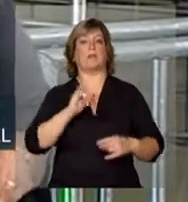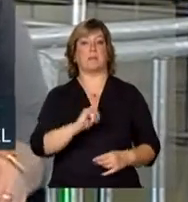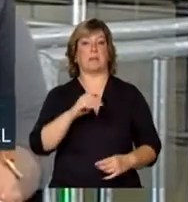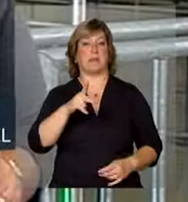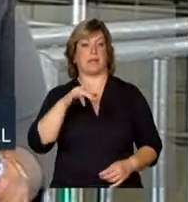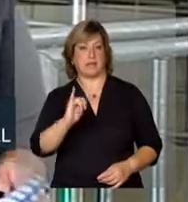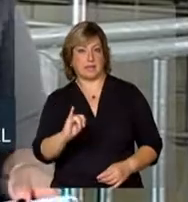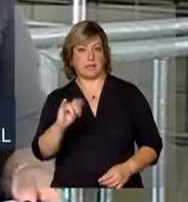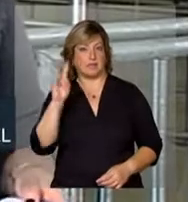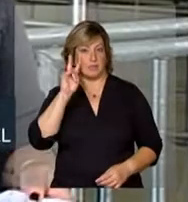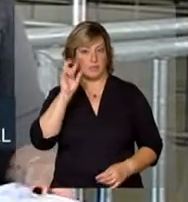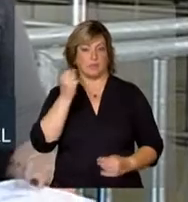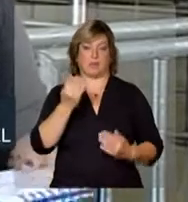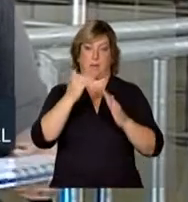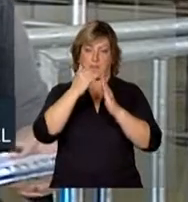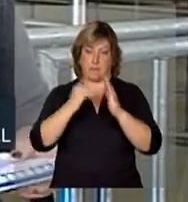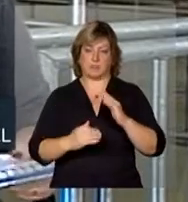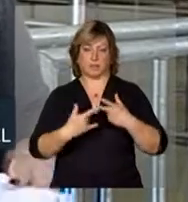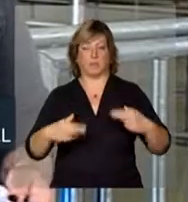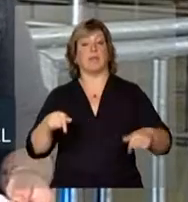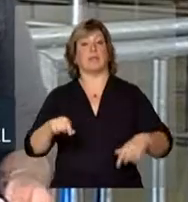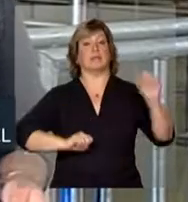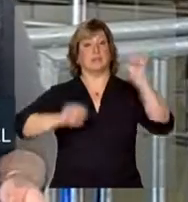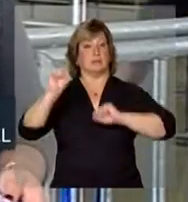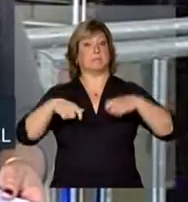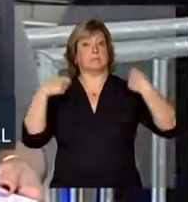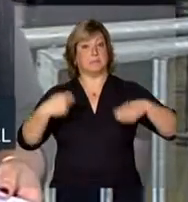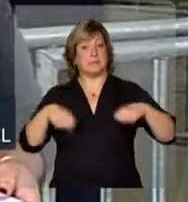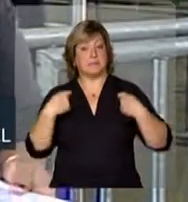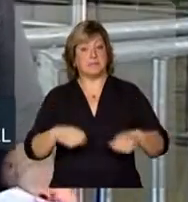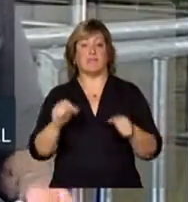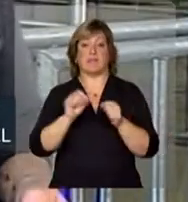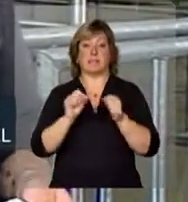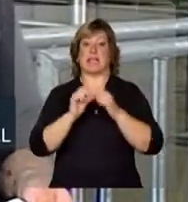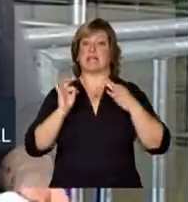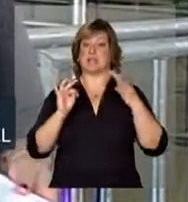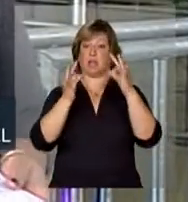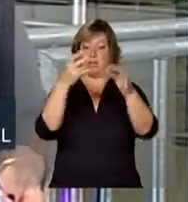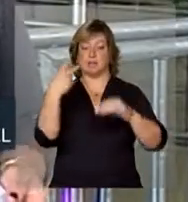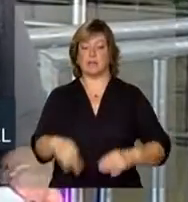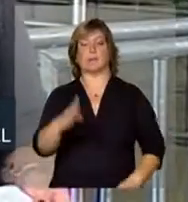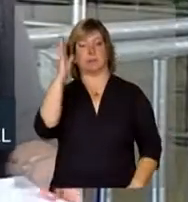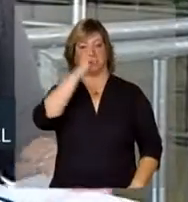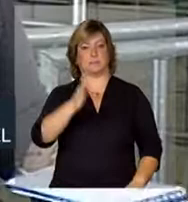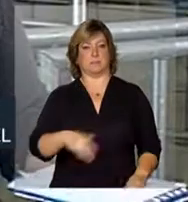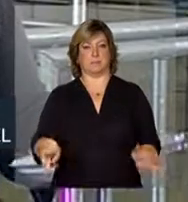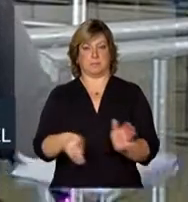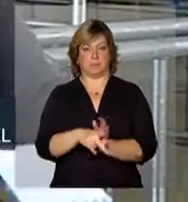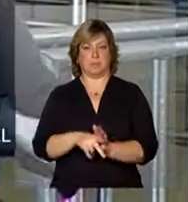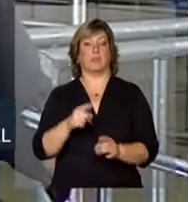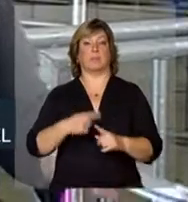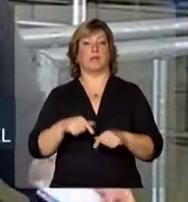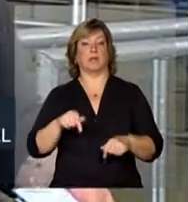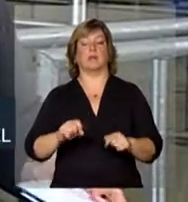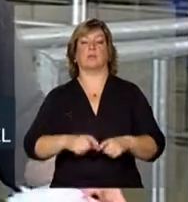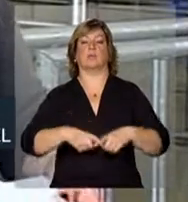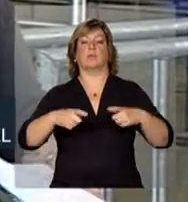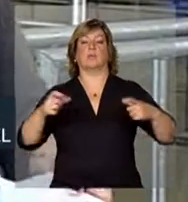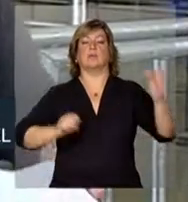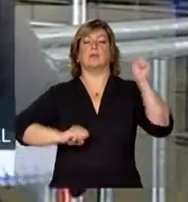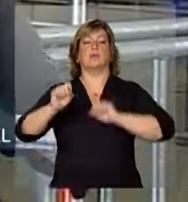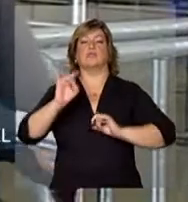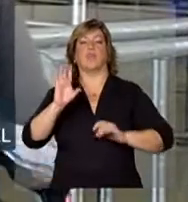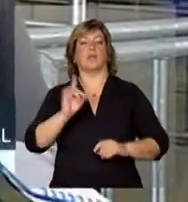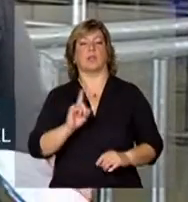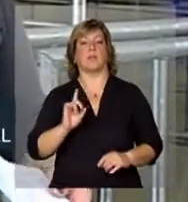o Imposto ao Produto Industrializado, a indústria vai ter que investir em tecnologia nacional. E o resultado disso não é só o crescimento da indústria, mas